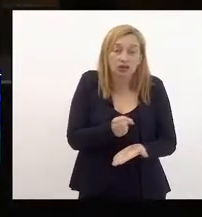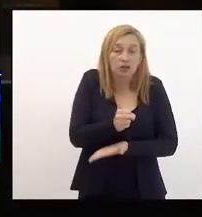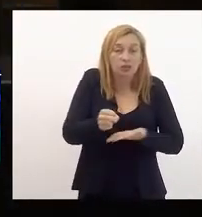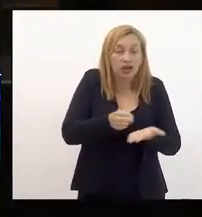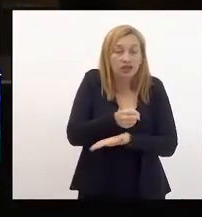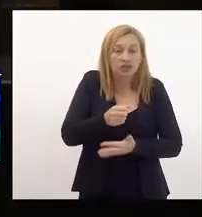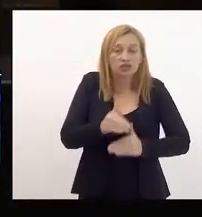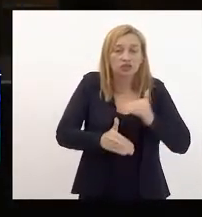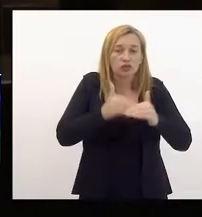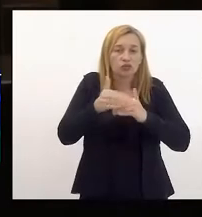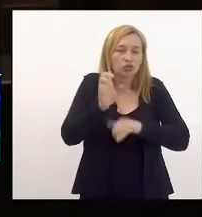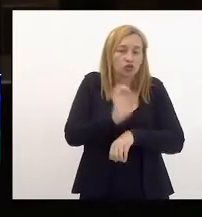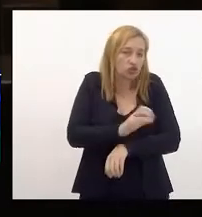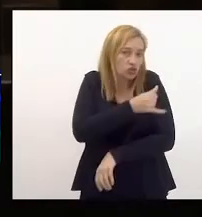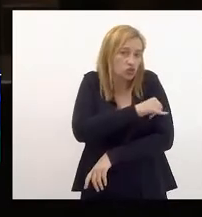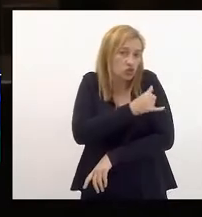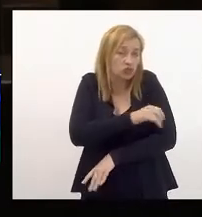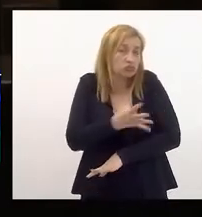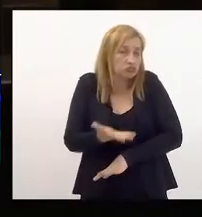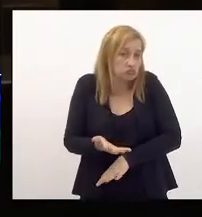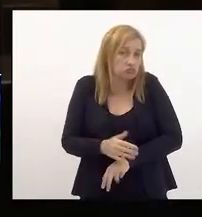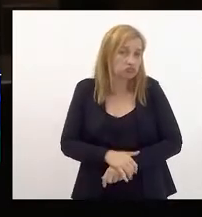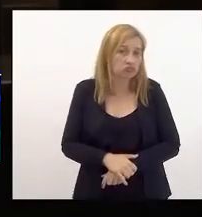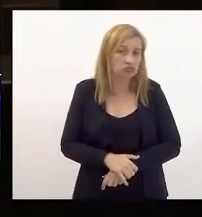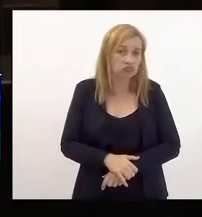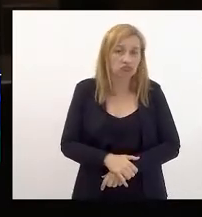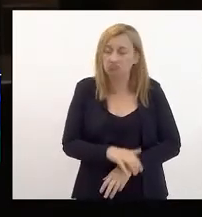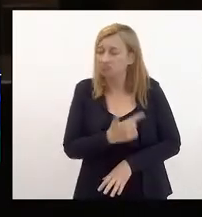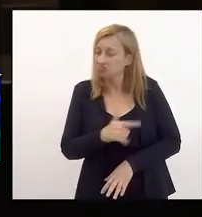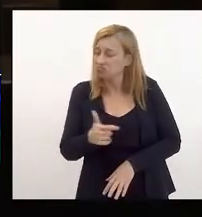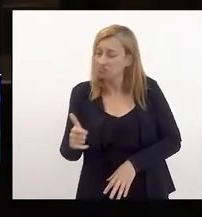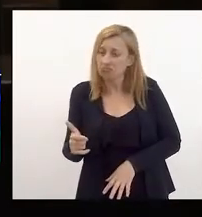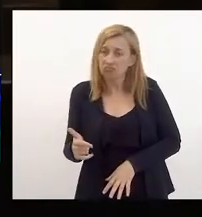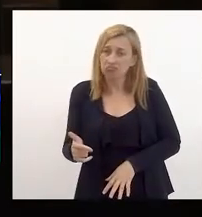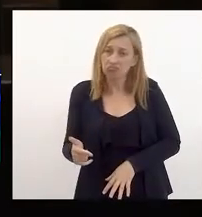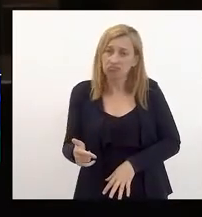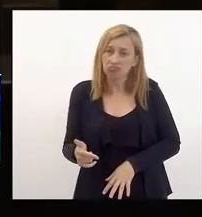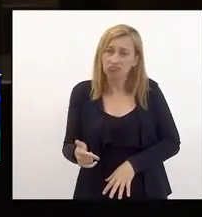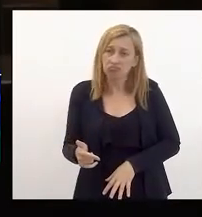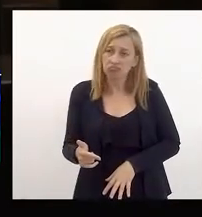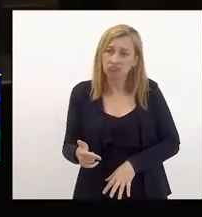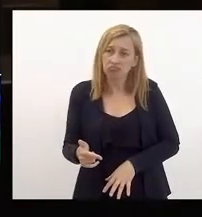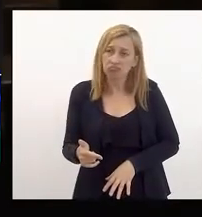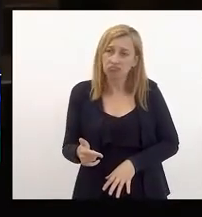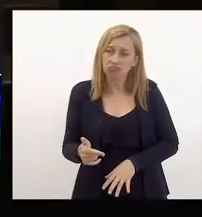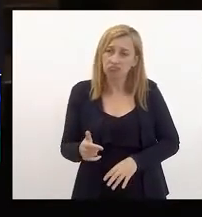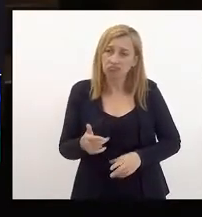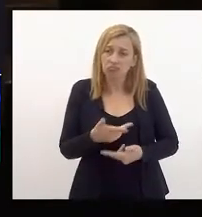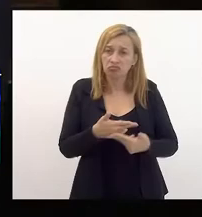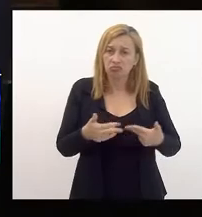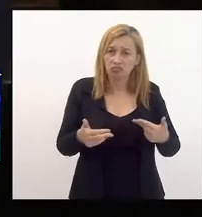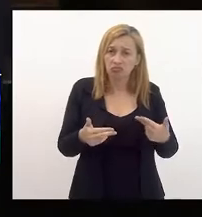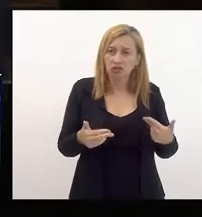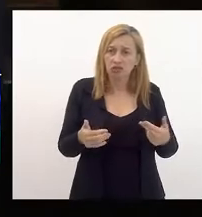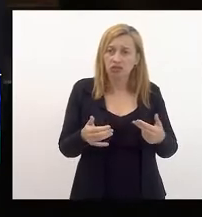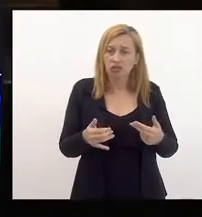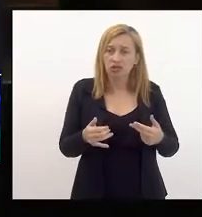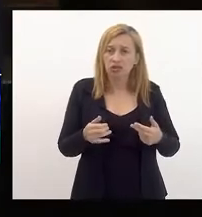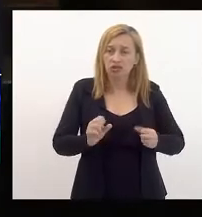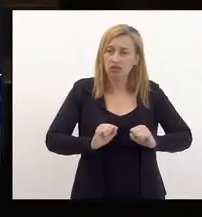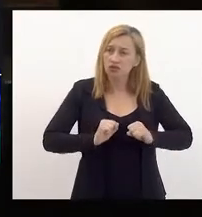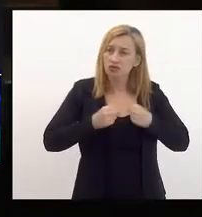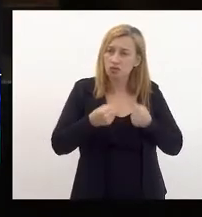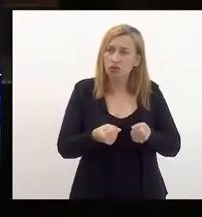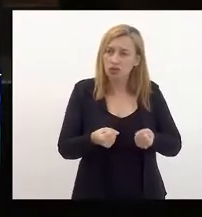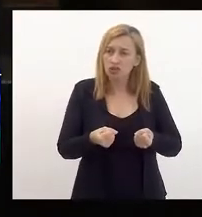desenvolvimento do Estado do Rio de Janeiro, que se não estiverem bastante fortalecidos, a flexibilização